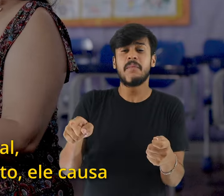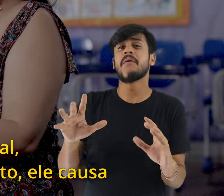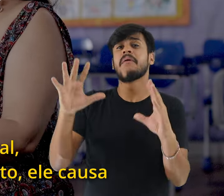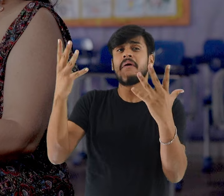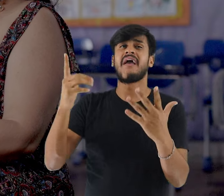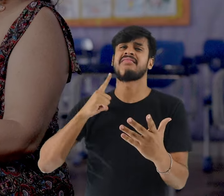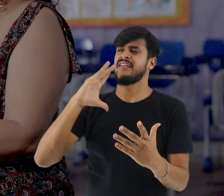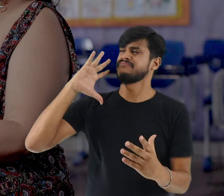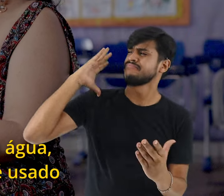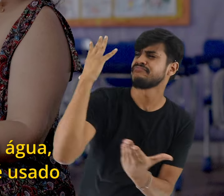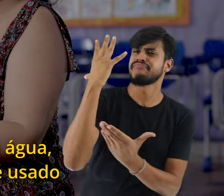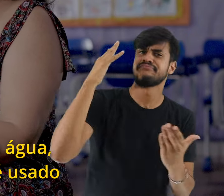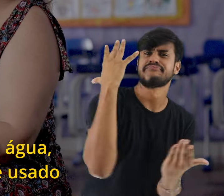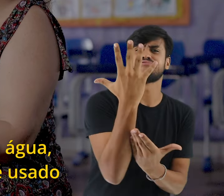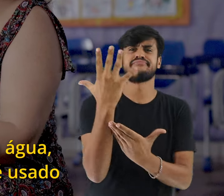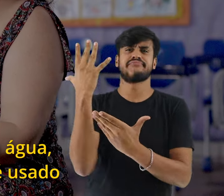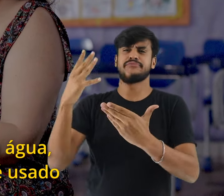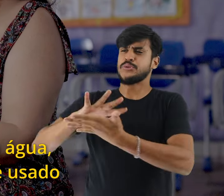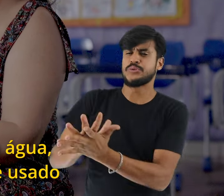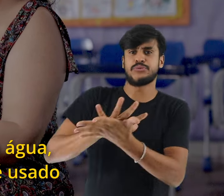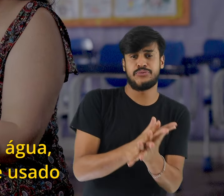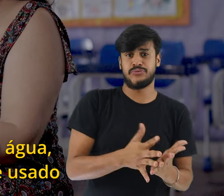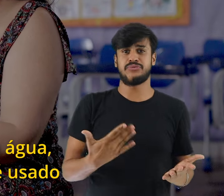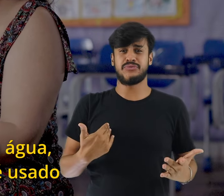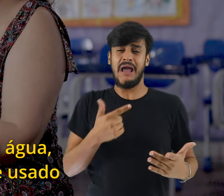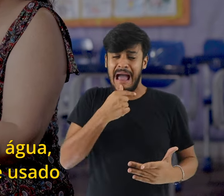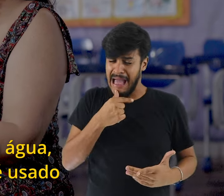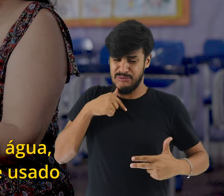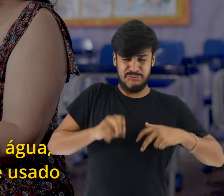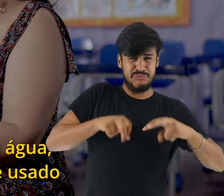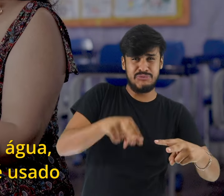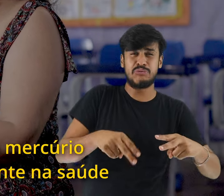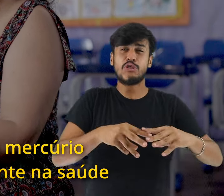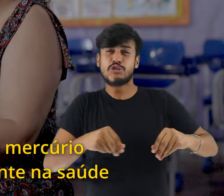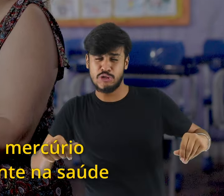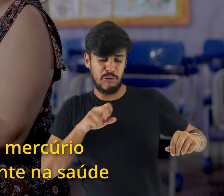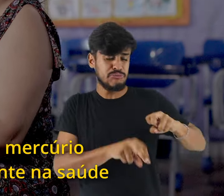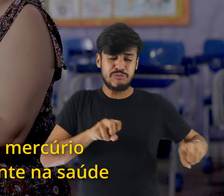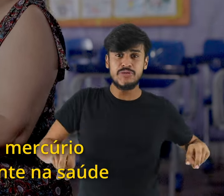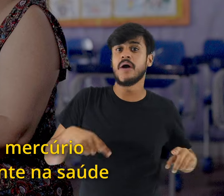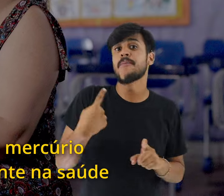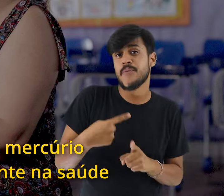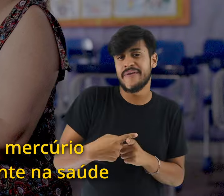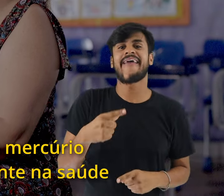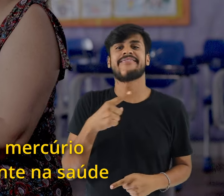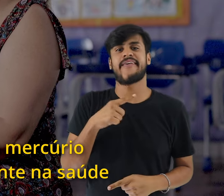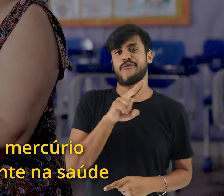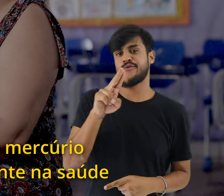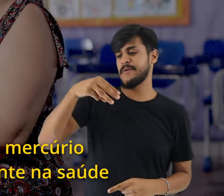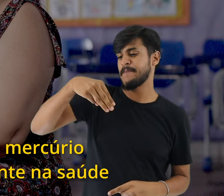ele causa a contaminação da água, do solo, porque lá é usado um material chamado mercúrio,